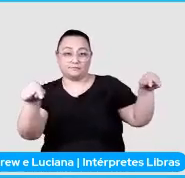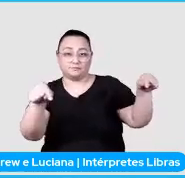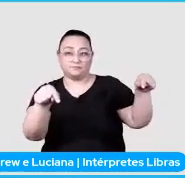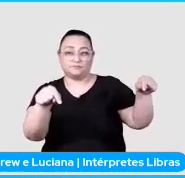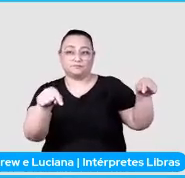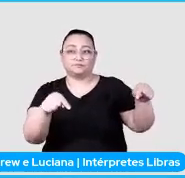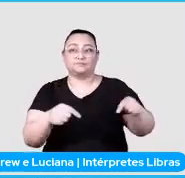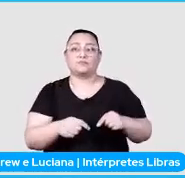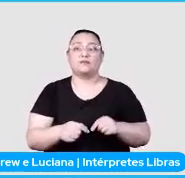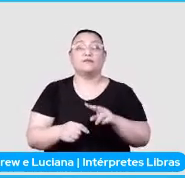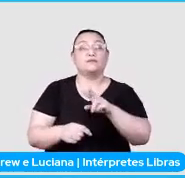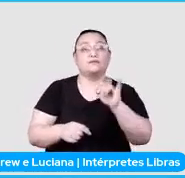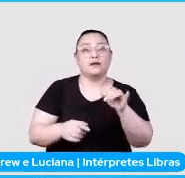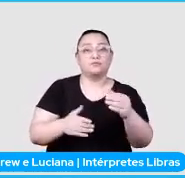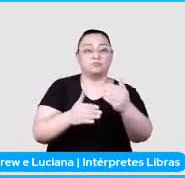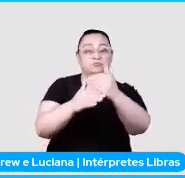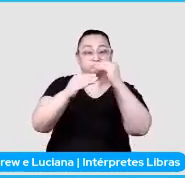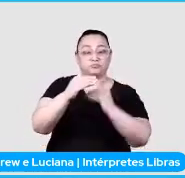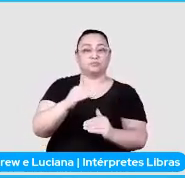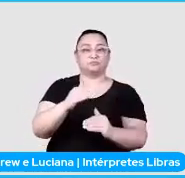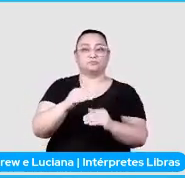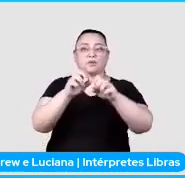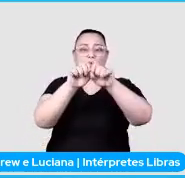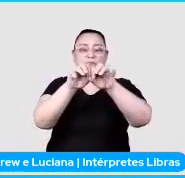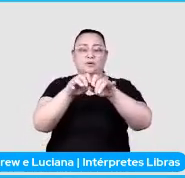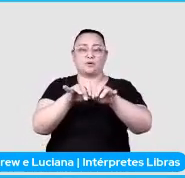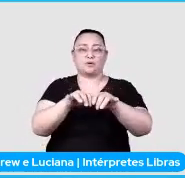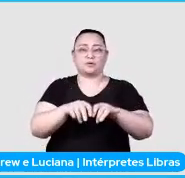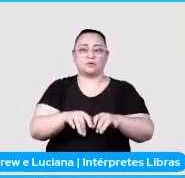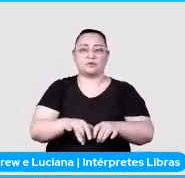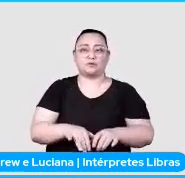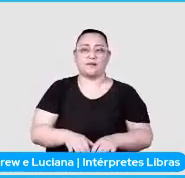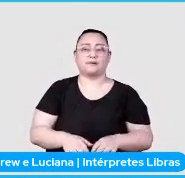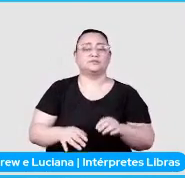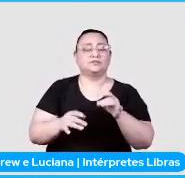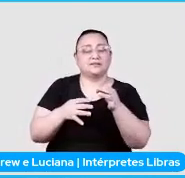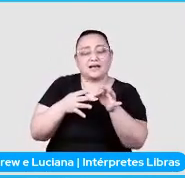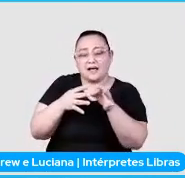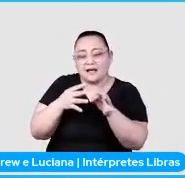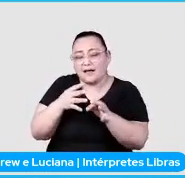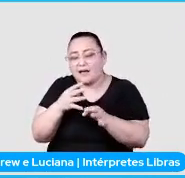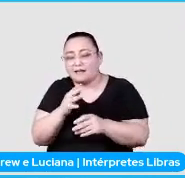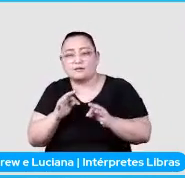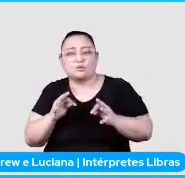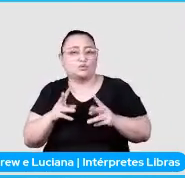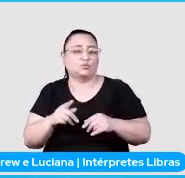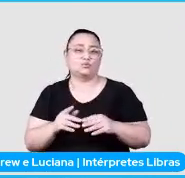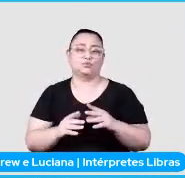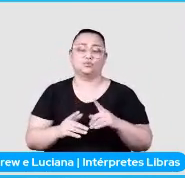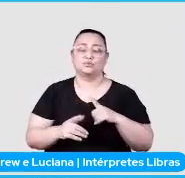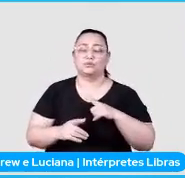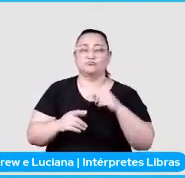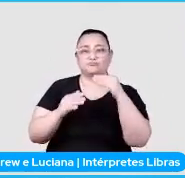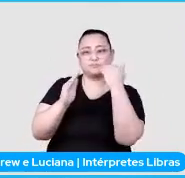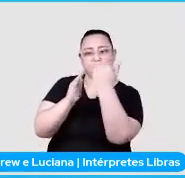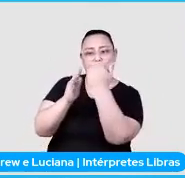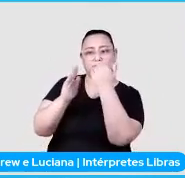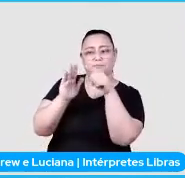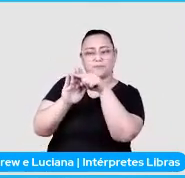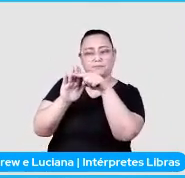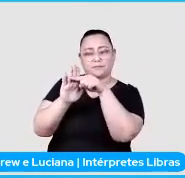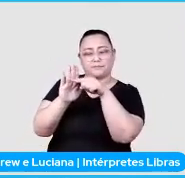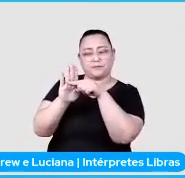ele vai adicionar o coverage de cada um dos fields do seu item, do seu item